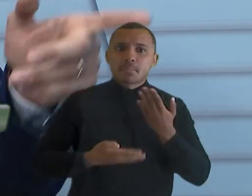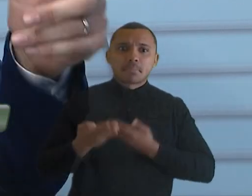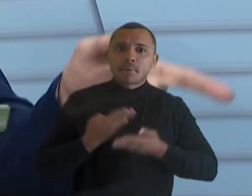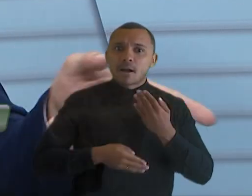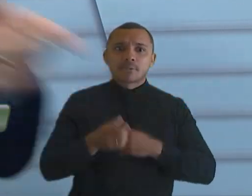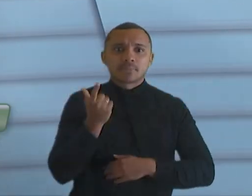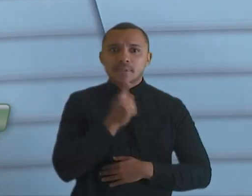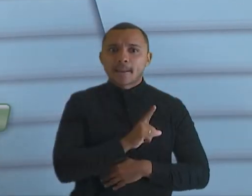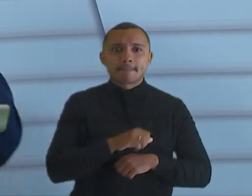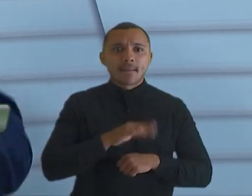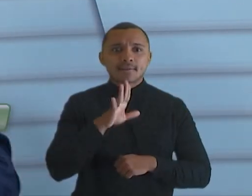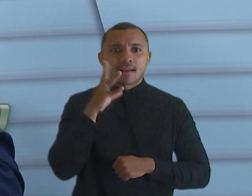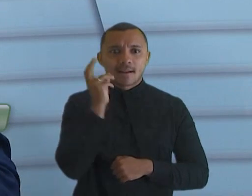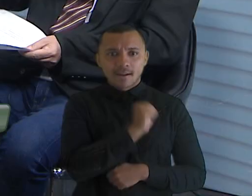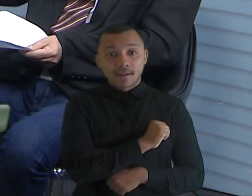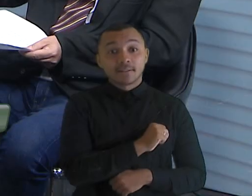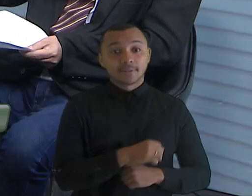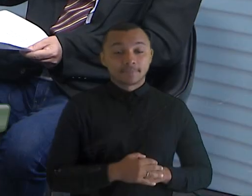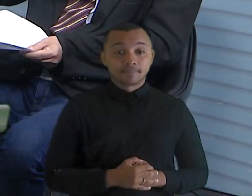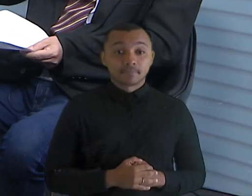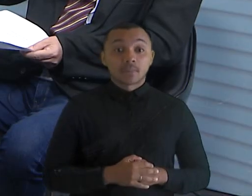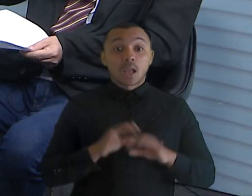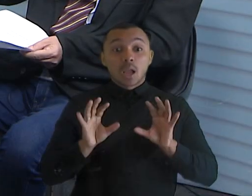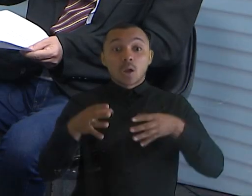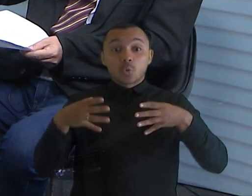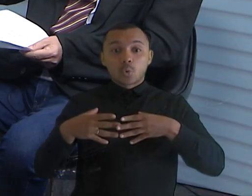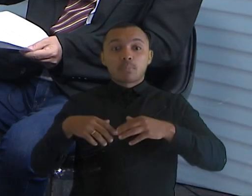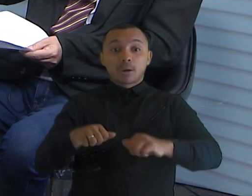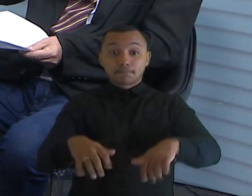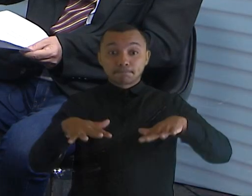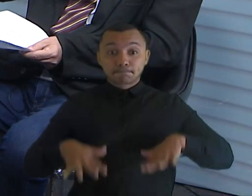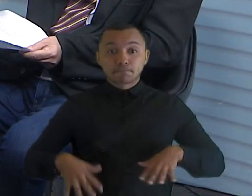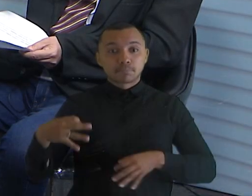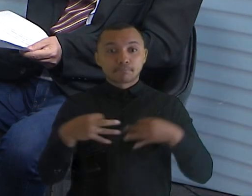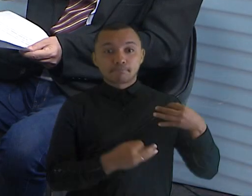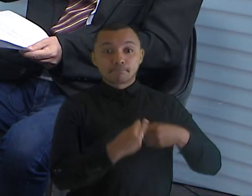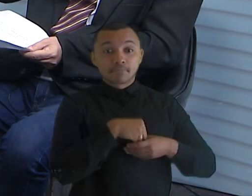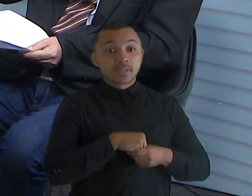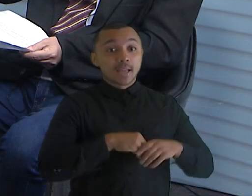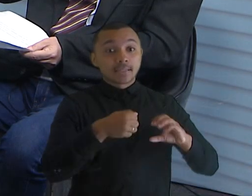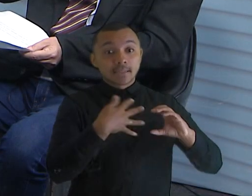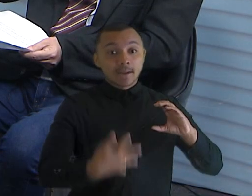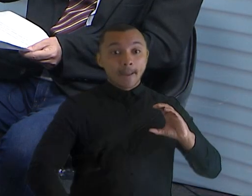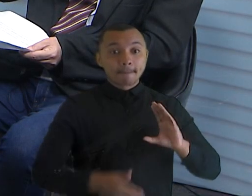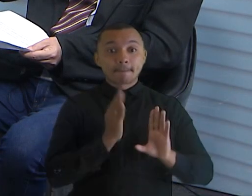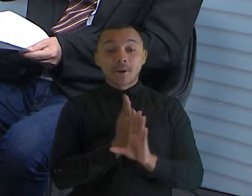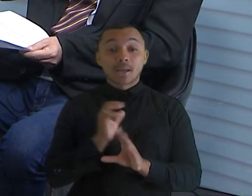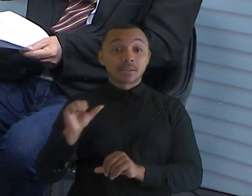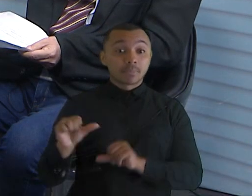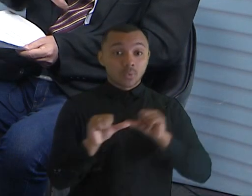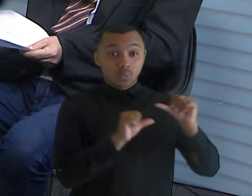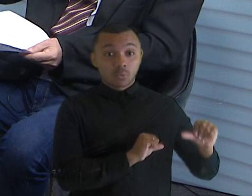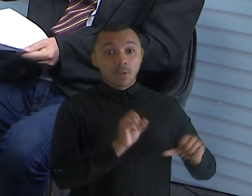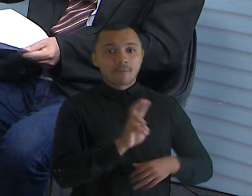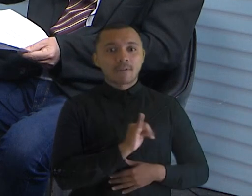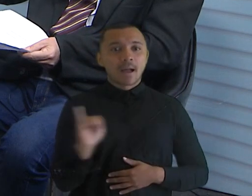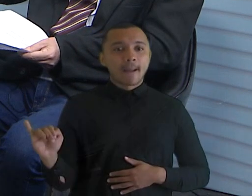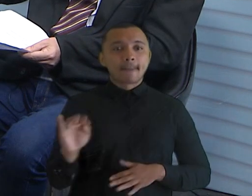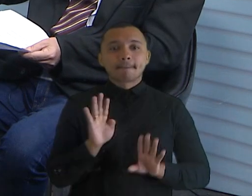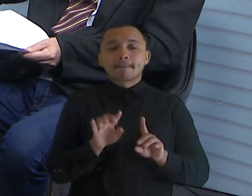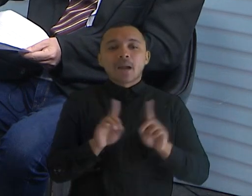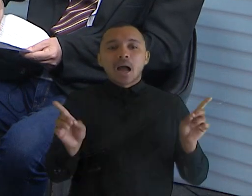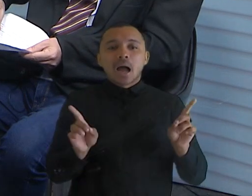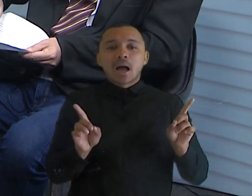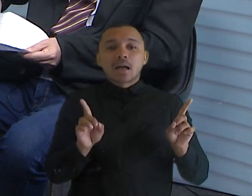E a gente precisa ir rápido e longe. Pois é, o tribunal tem essa característica, ele muda os comandos, mas não tem solução de